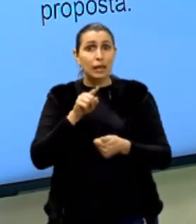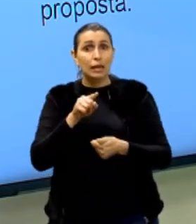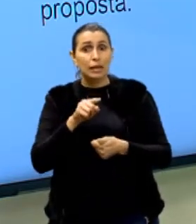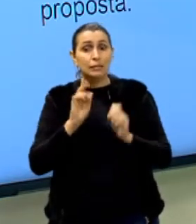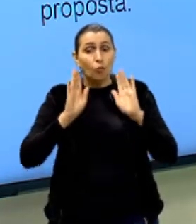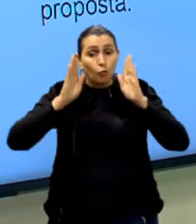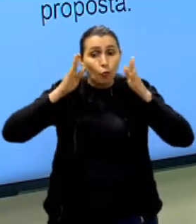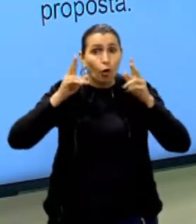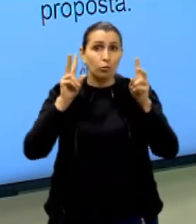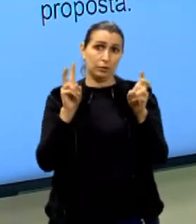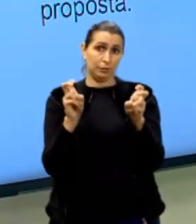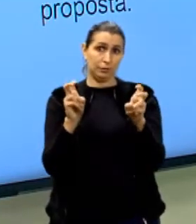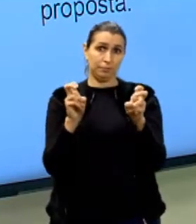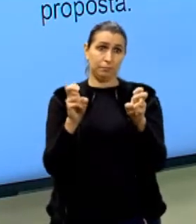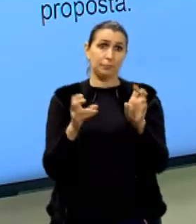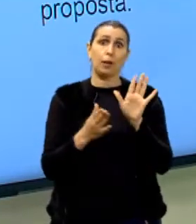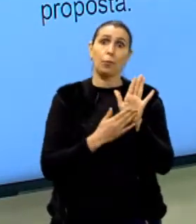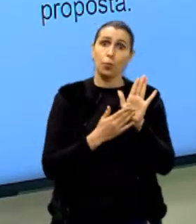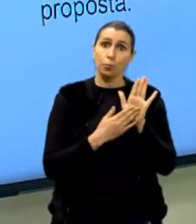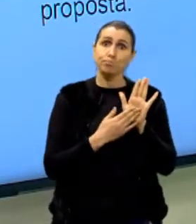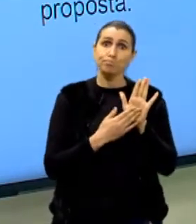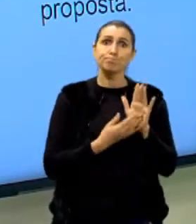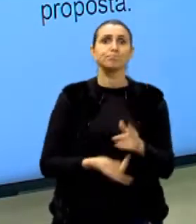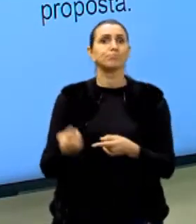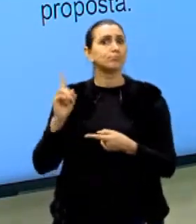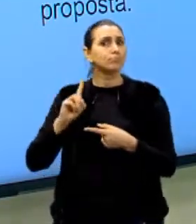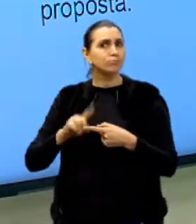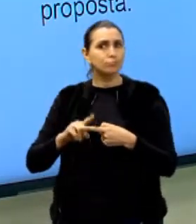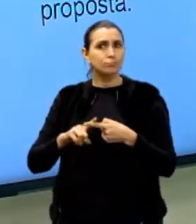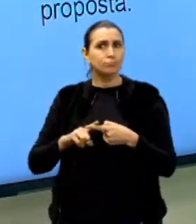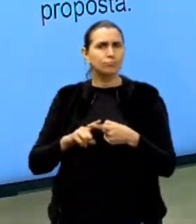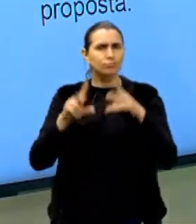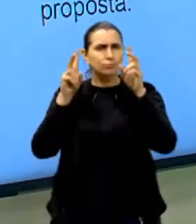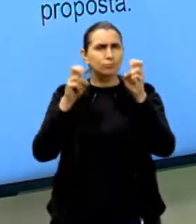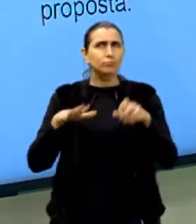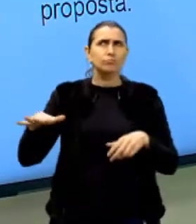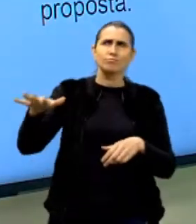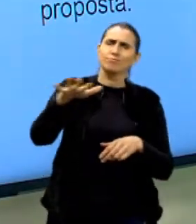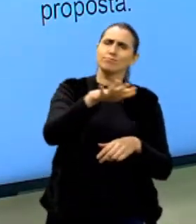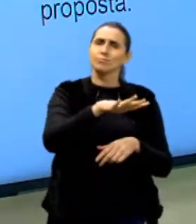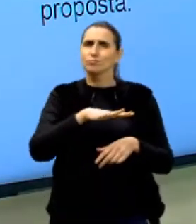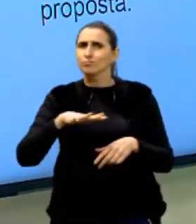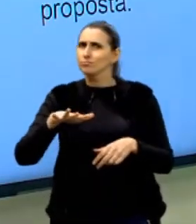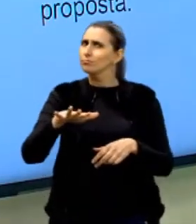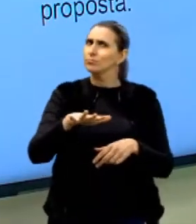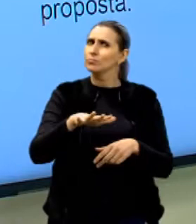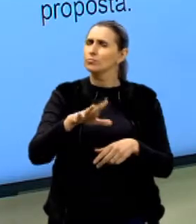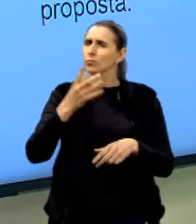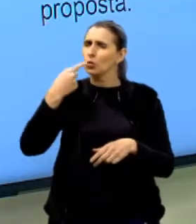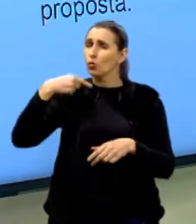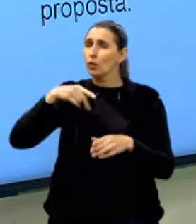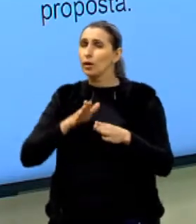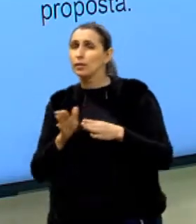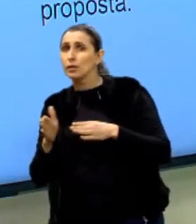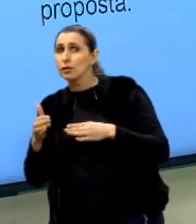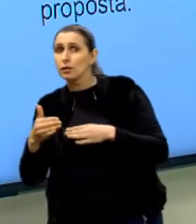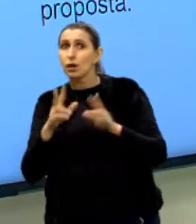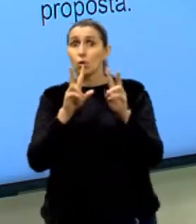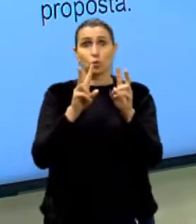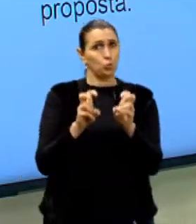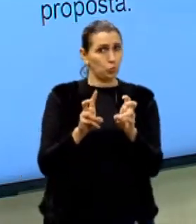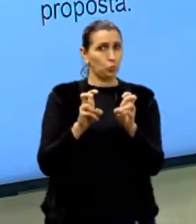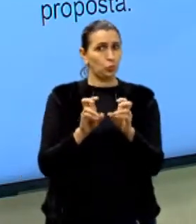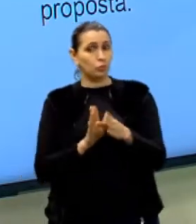recorte temático. Por quê? Porque se tu fica no assunto geral, tu vai tangenciar o tema.